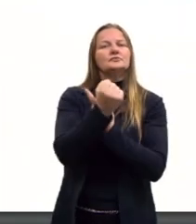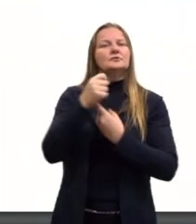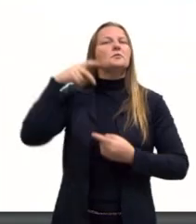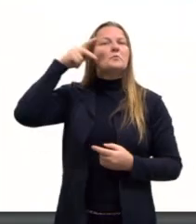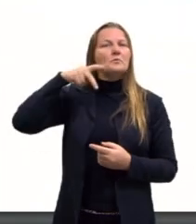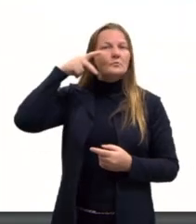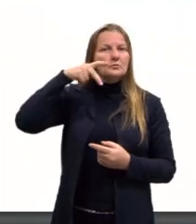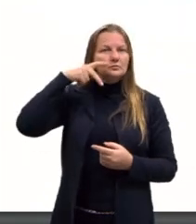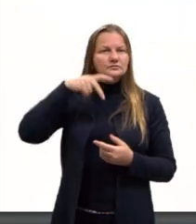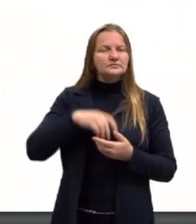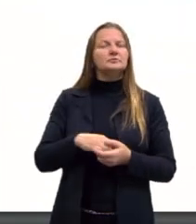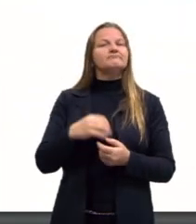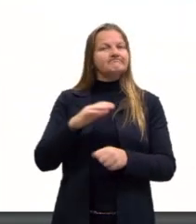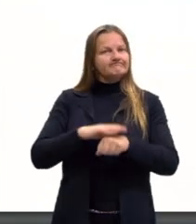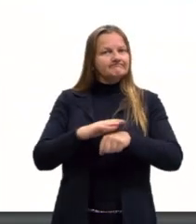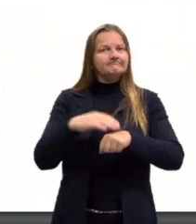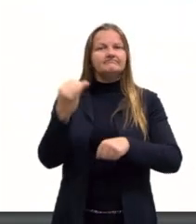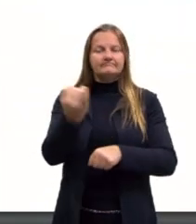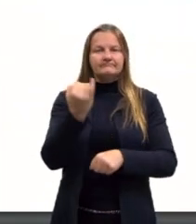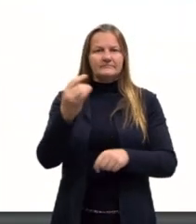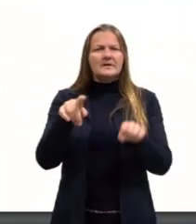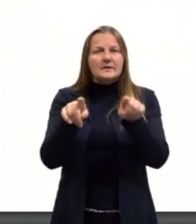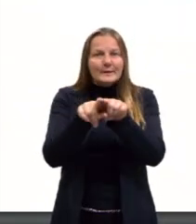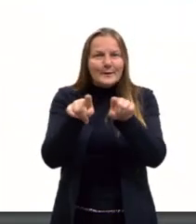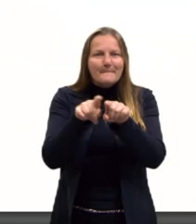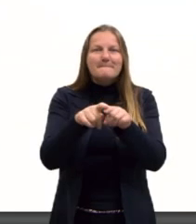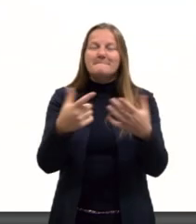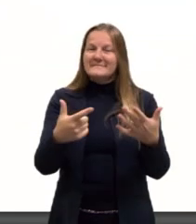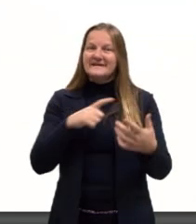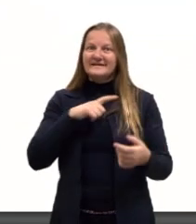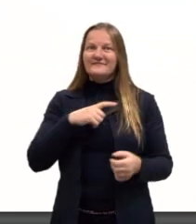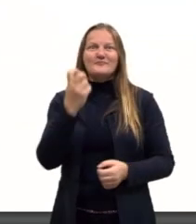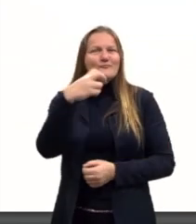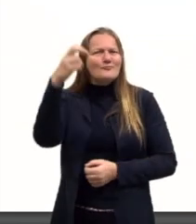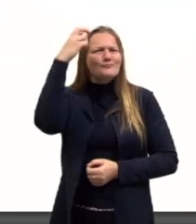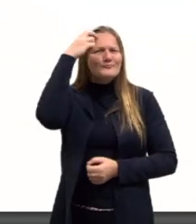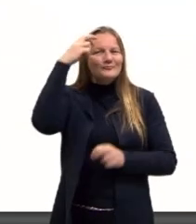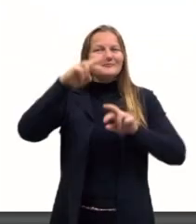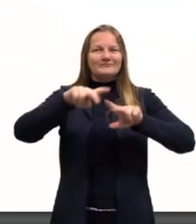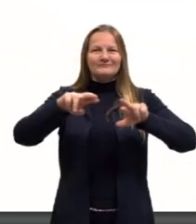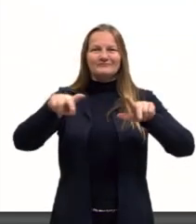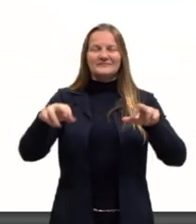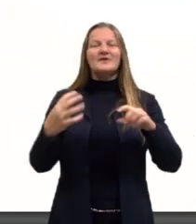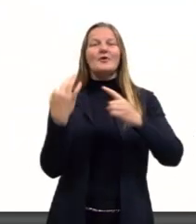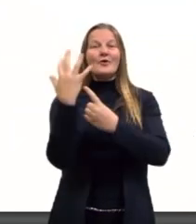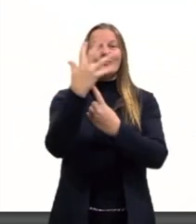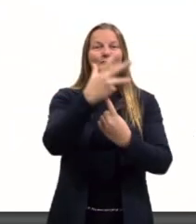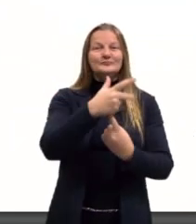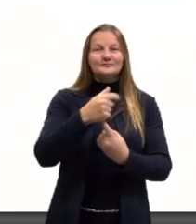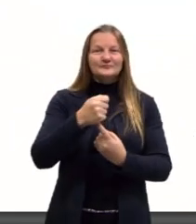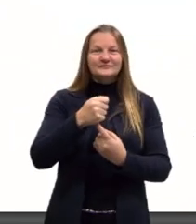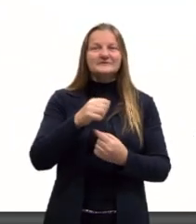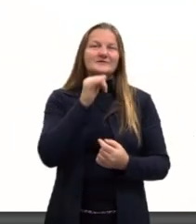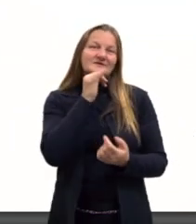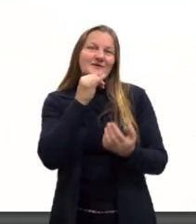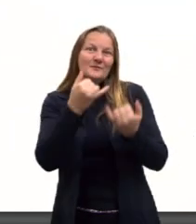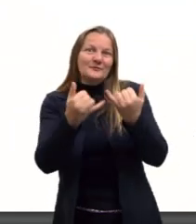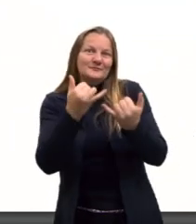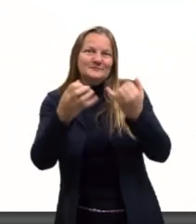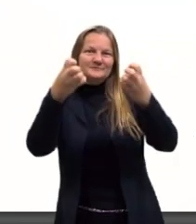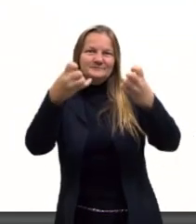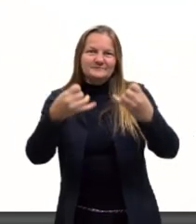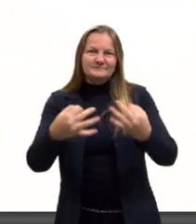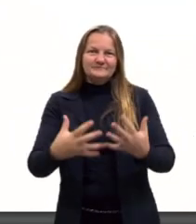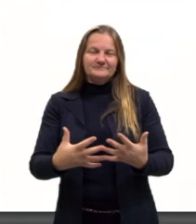política, principalmente. Mas ela também teve questões culturais e artísticas, por exemplo. Foi uma revolução